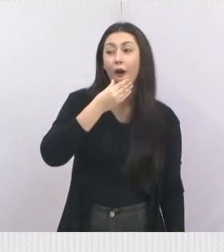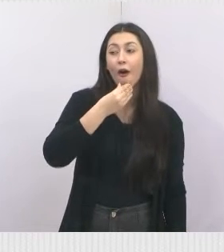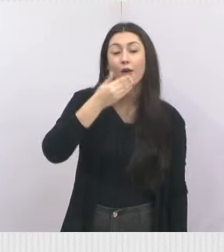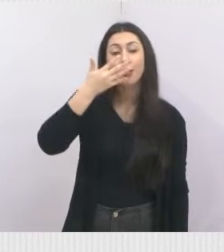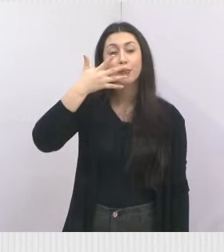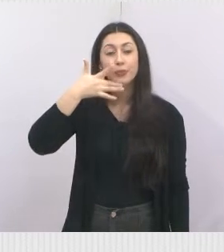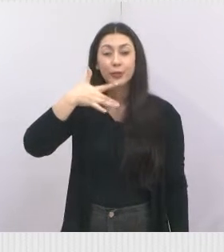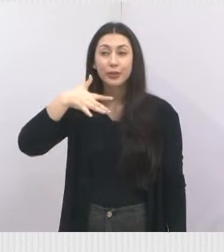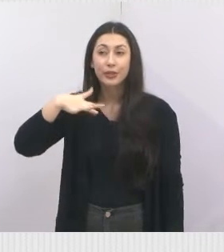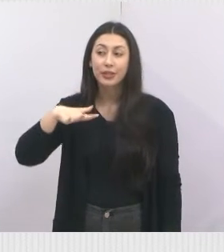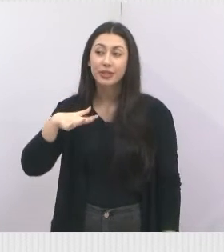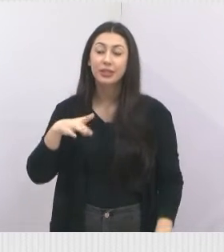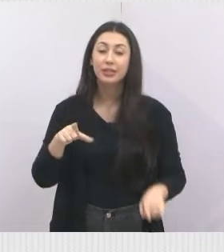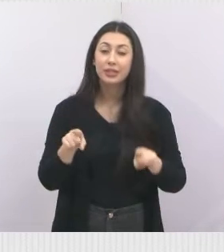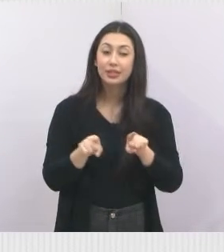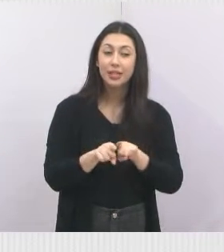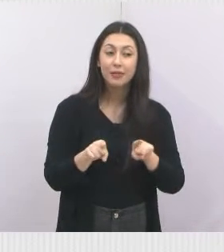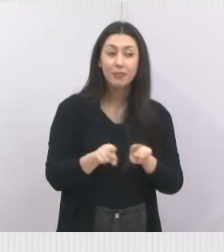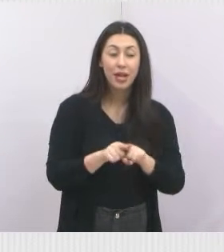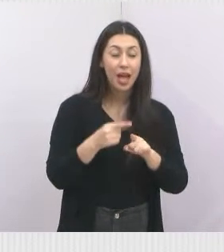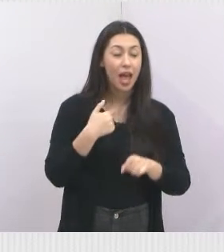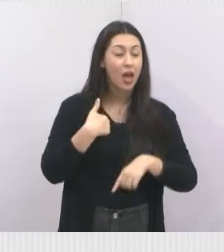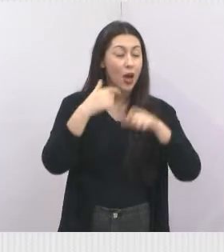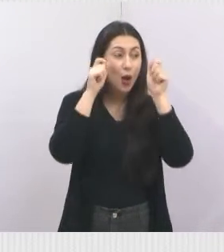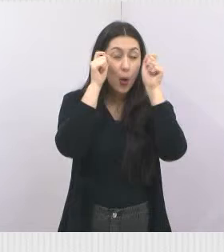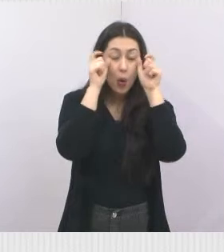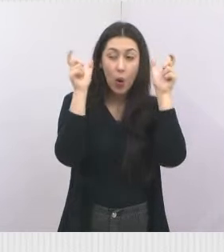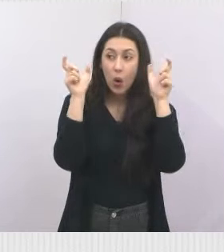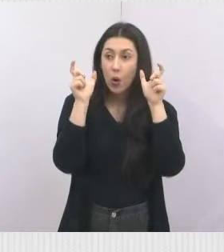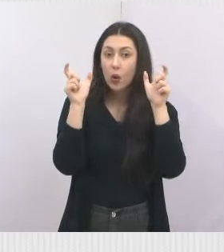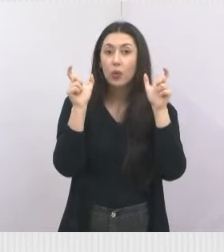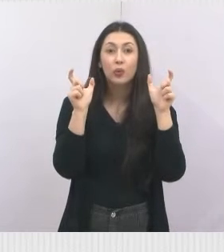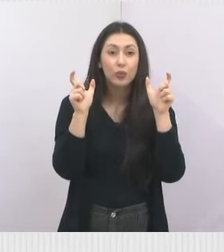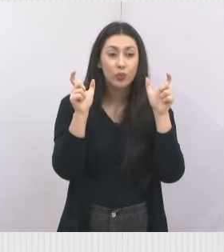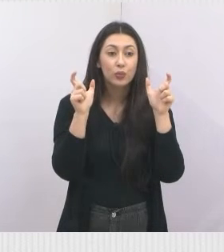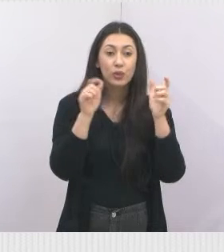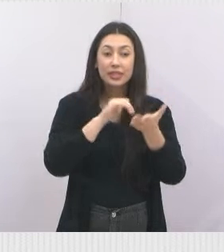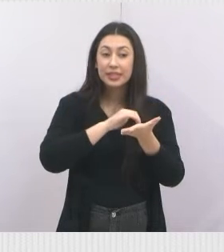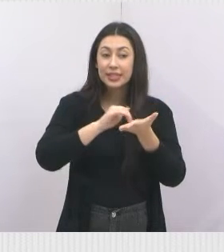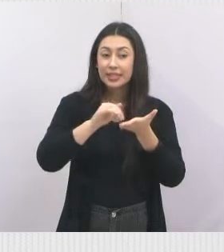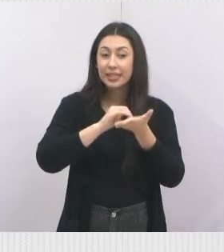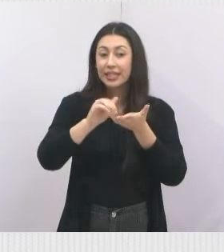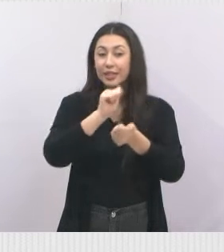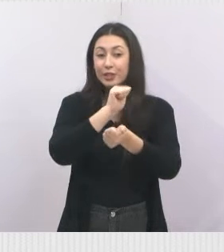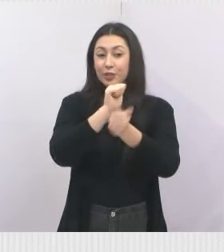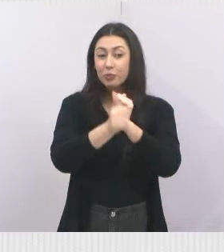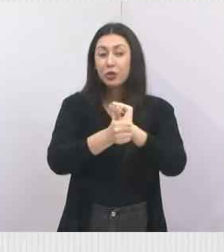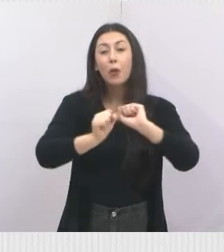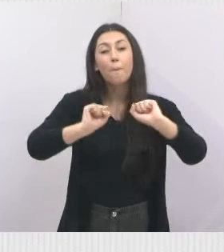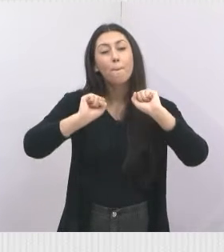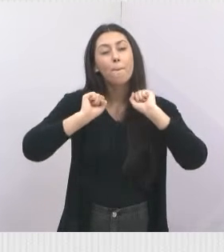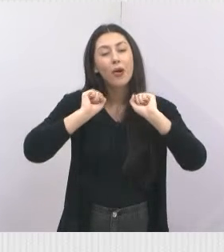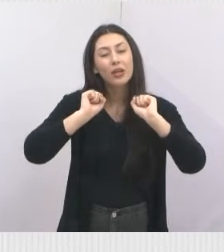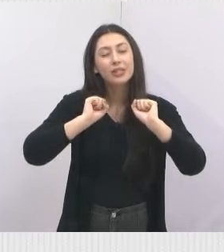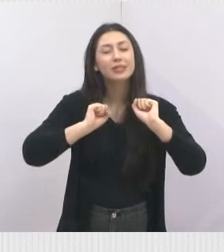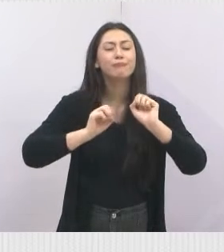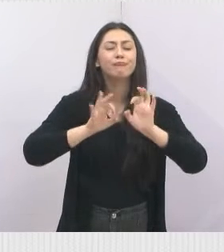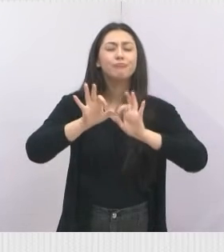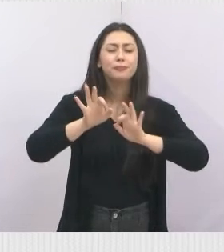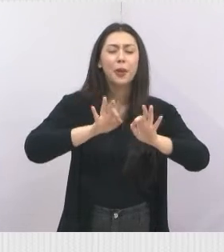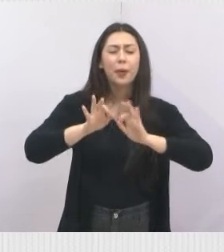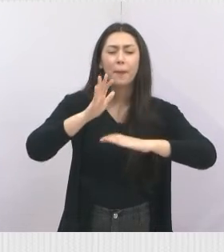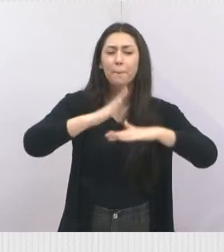e que abriu meu olhar para que a Secretaria de Esportes pudesse levar uma atividade